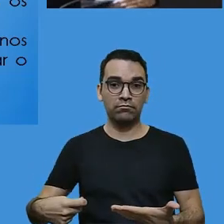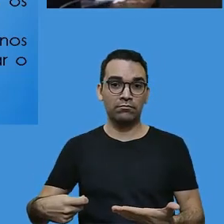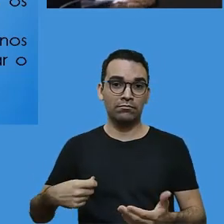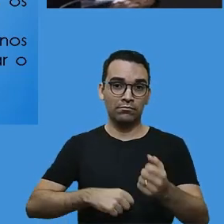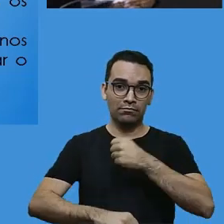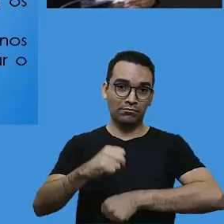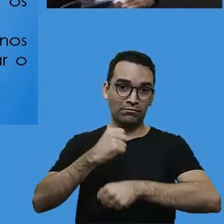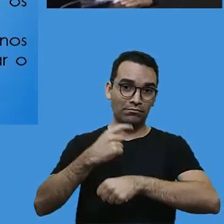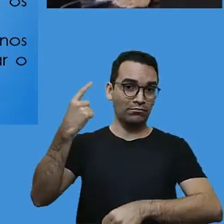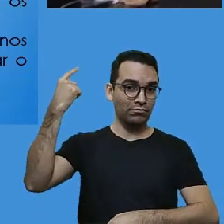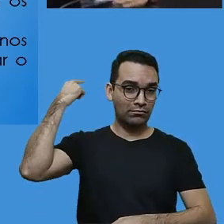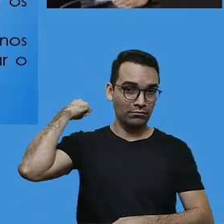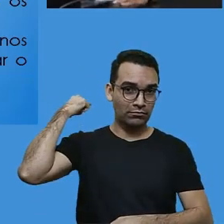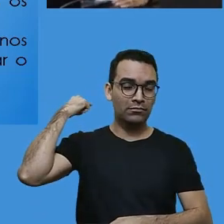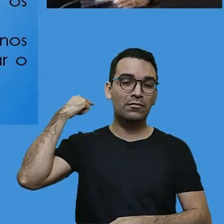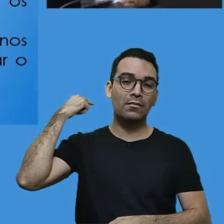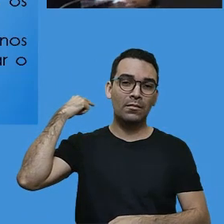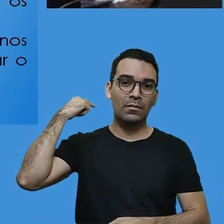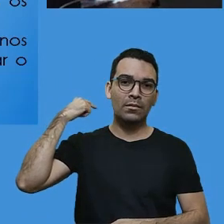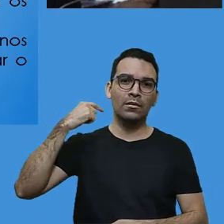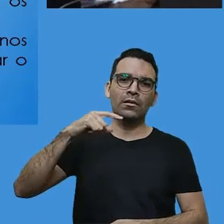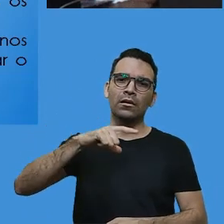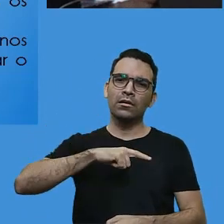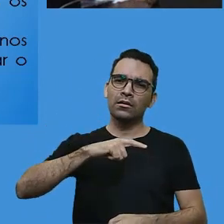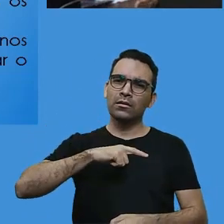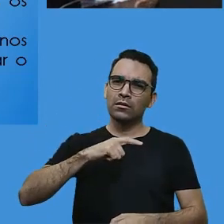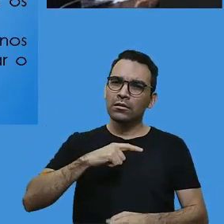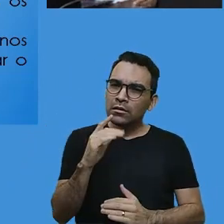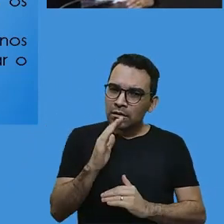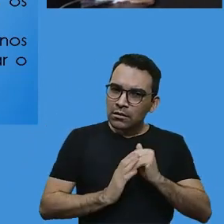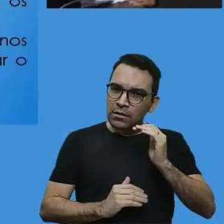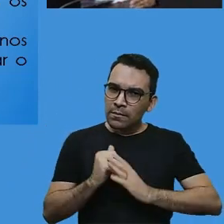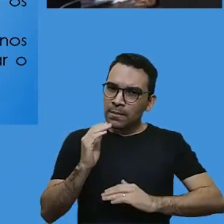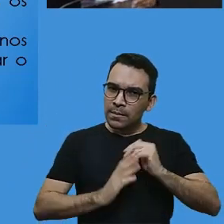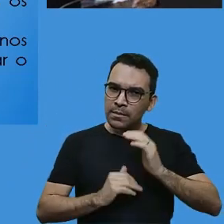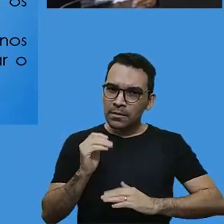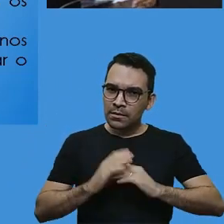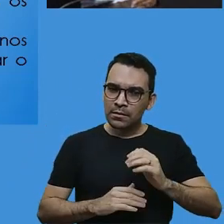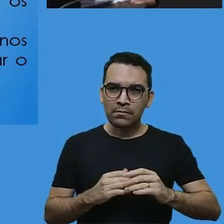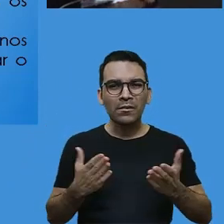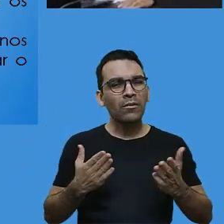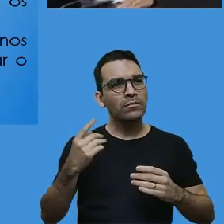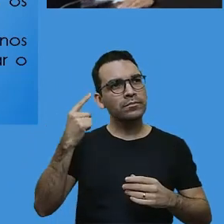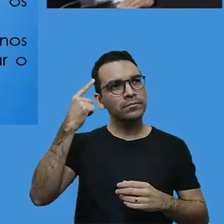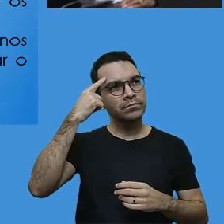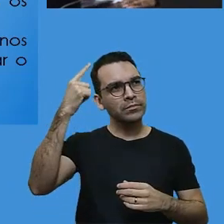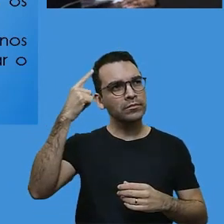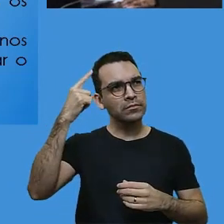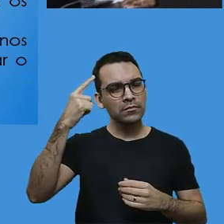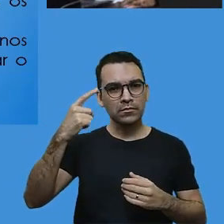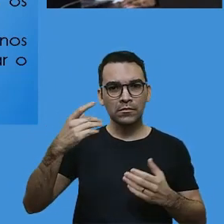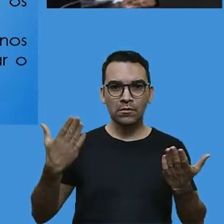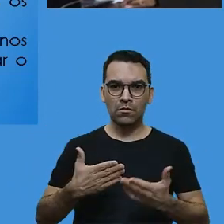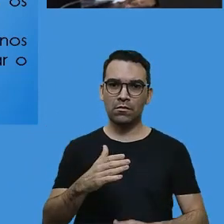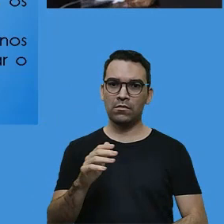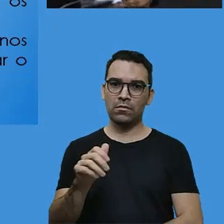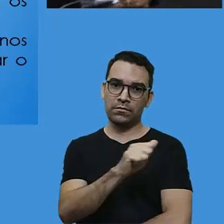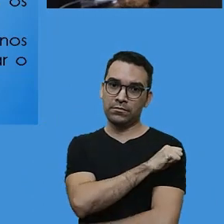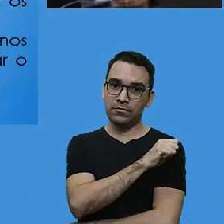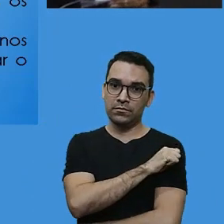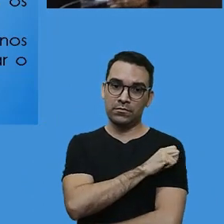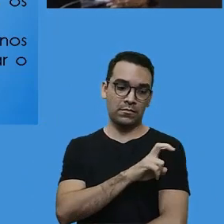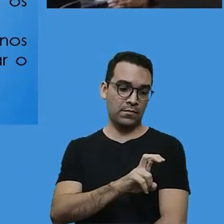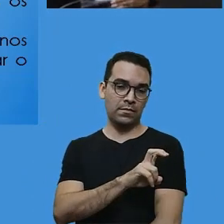anteriores, nós trouxemos habilidades dos anos anteriores, porque se você parar para pensar, o aluno hoje do quinto